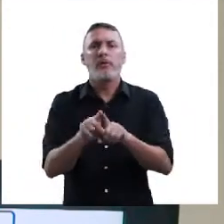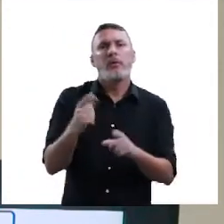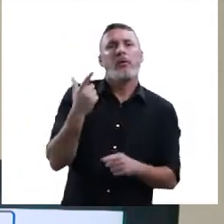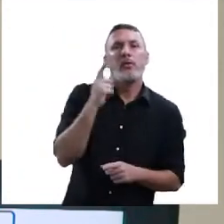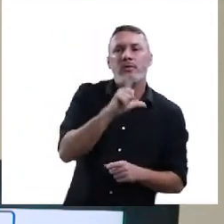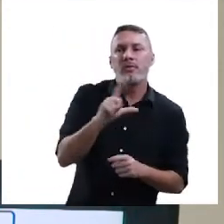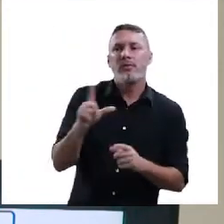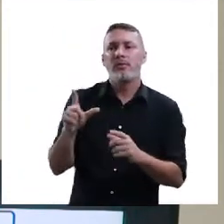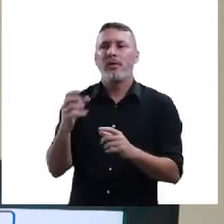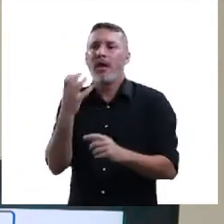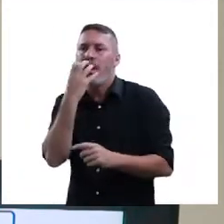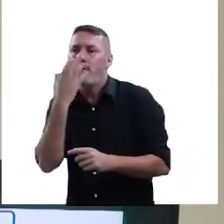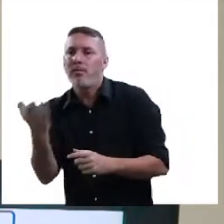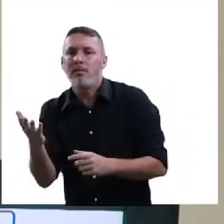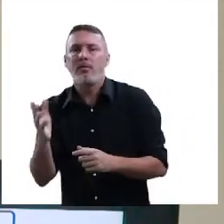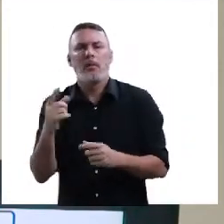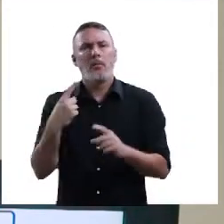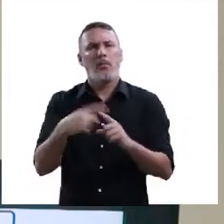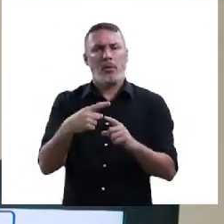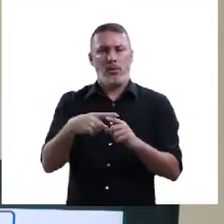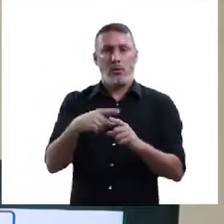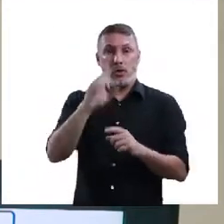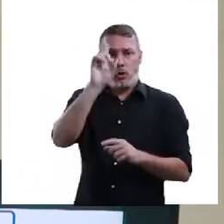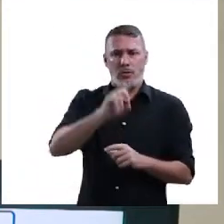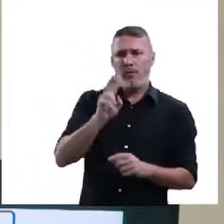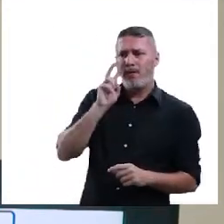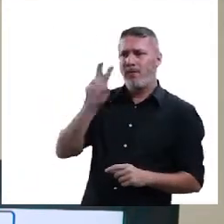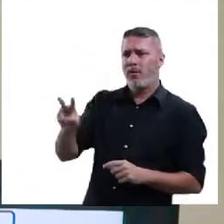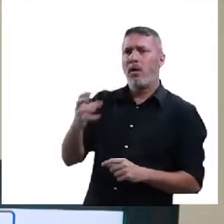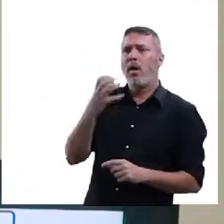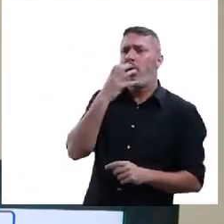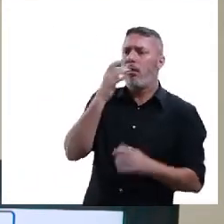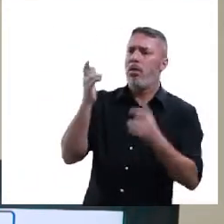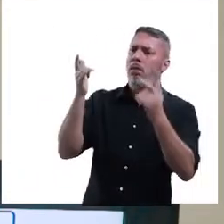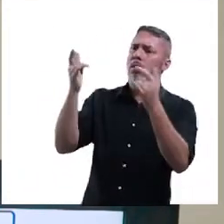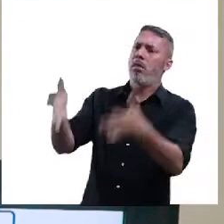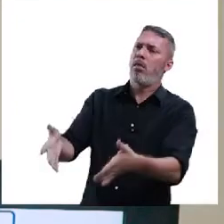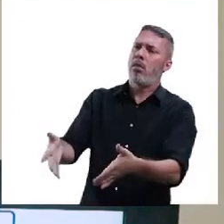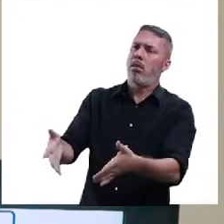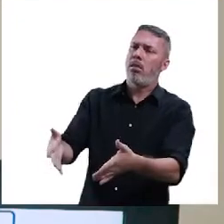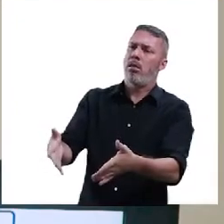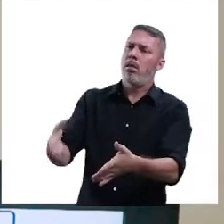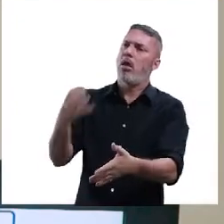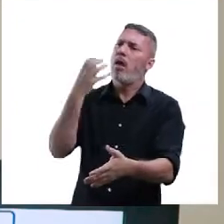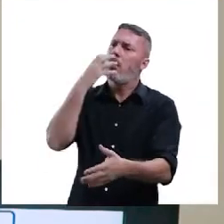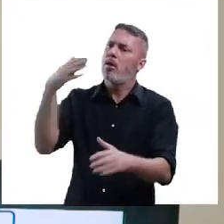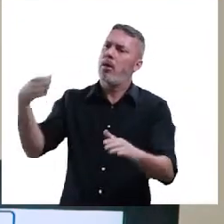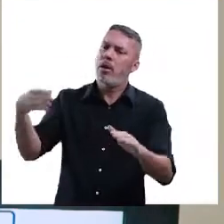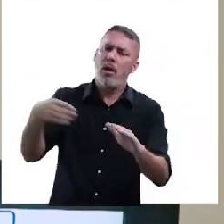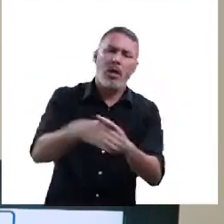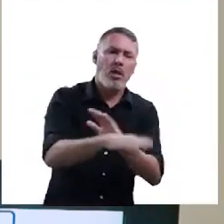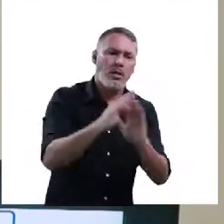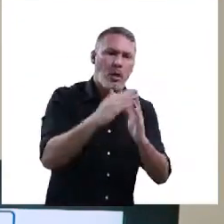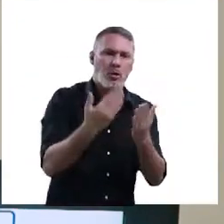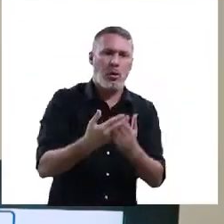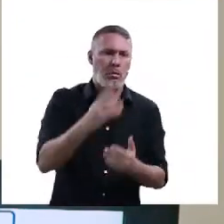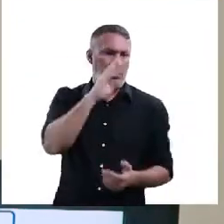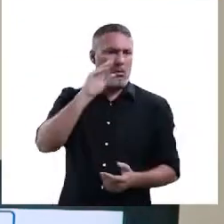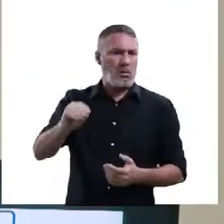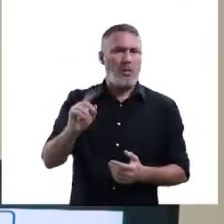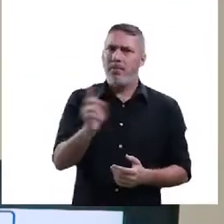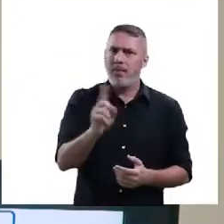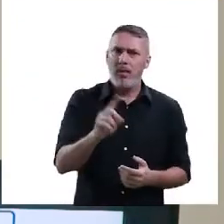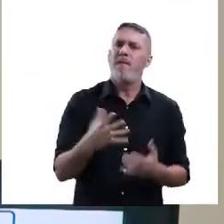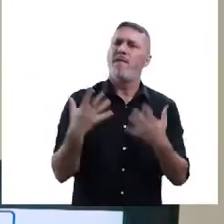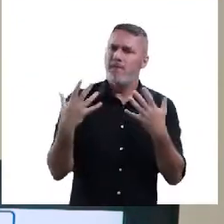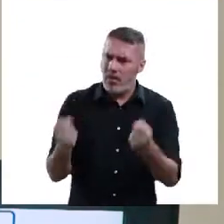escola, ela conseguiu trabalhar isso. Que ela conseguiu ver uma cachorra que estava abandonada, que entrou dentro da escola e falou, não, vamos fazer